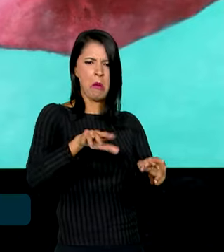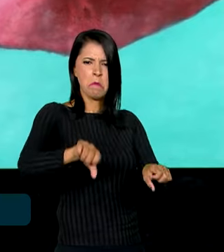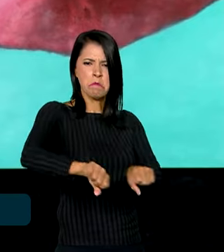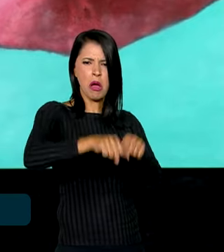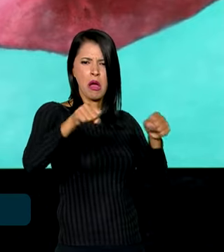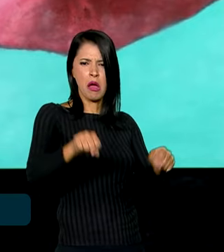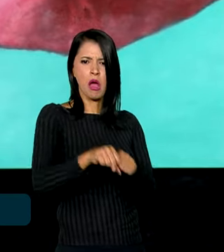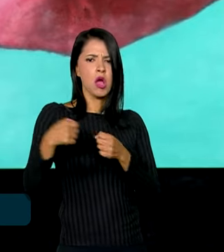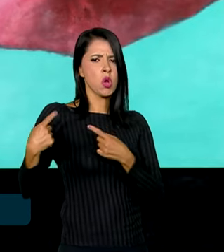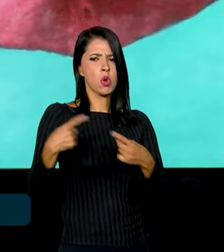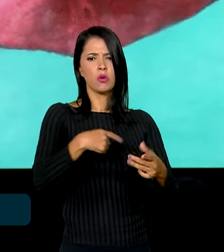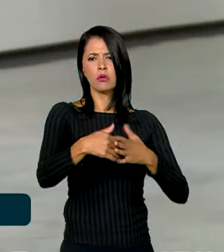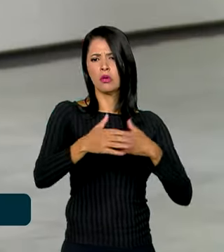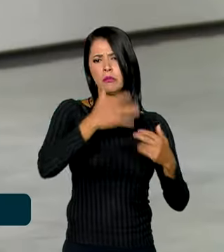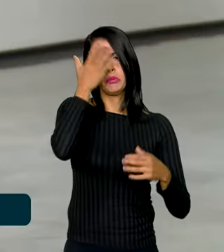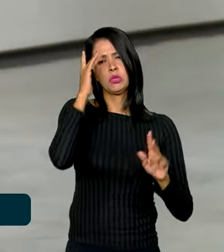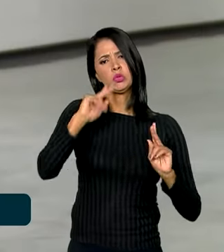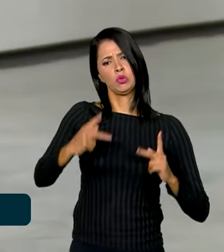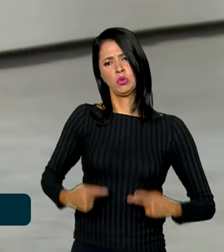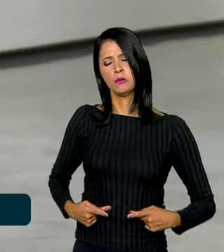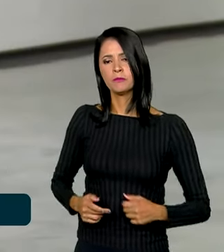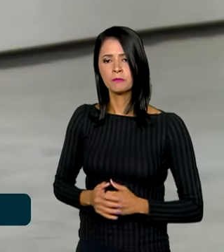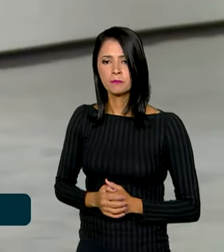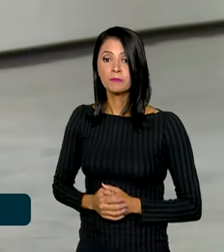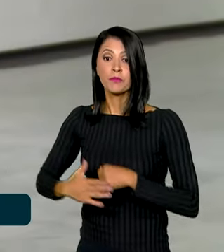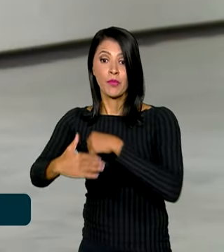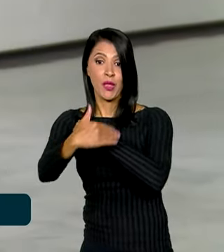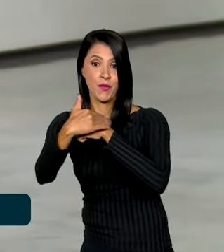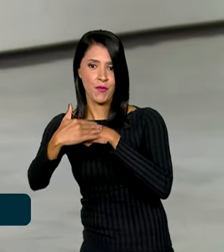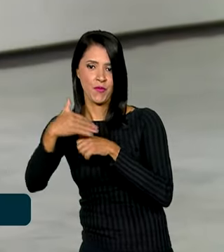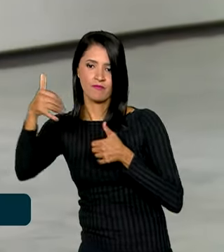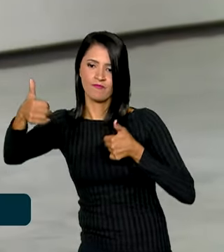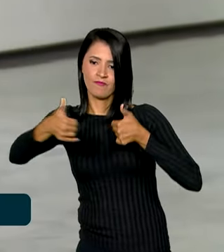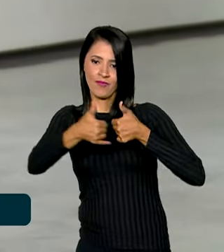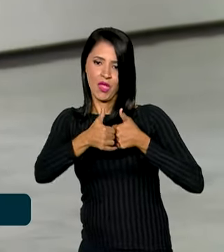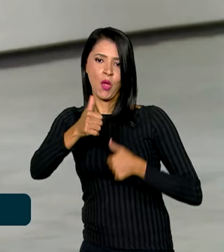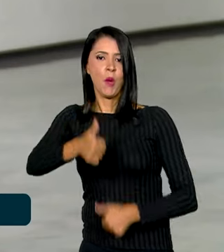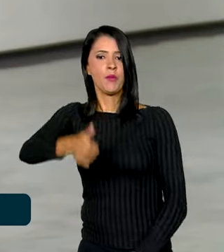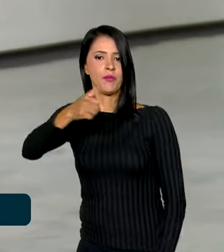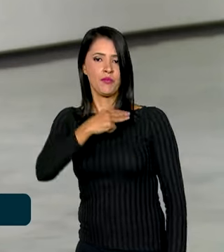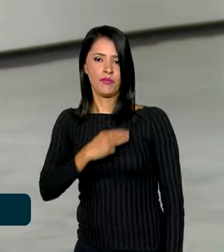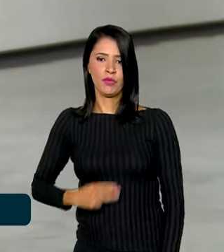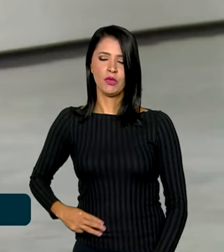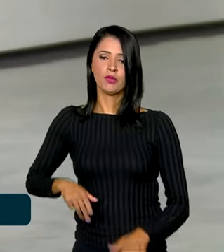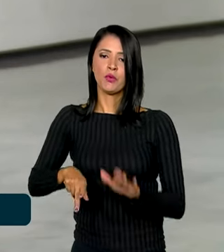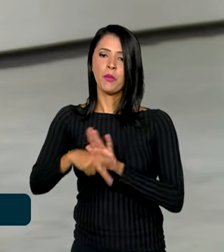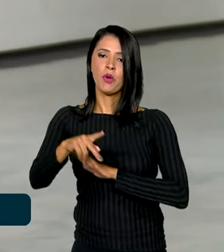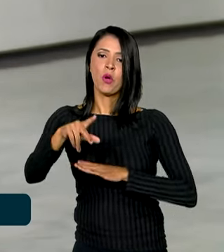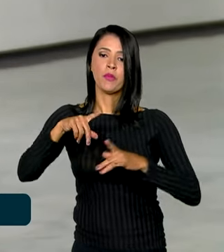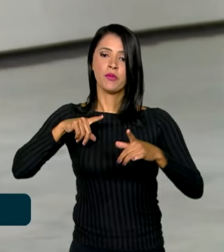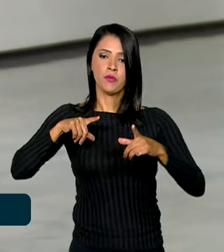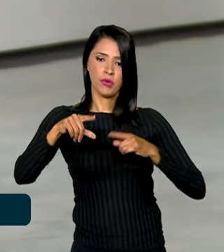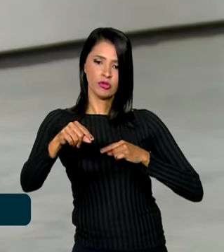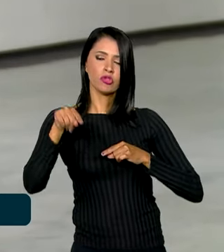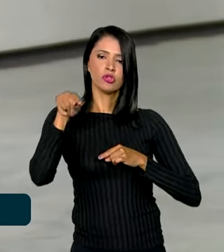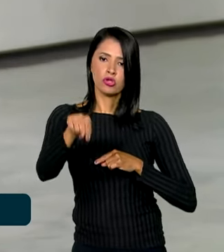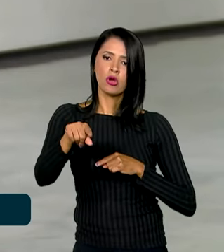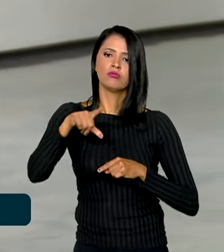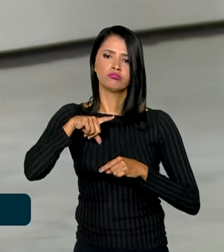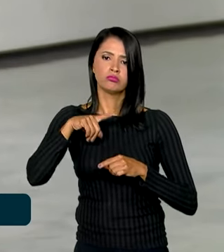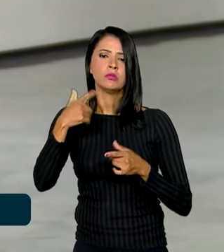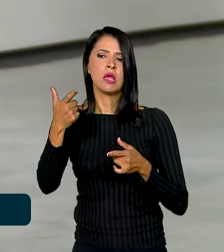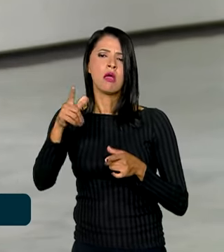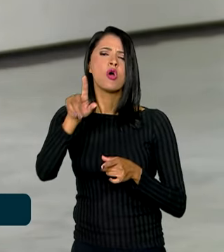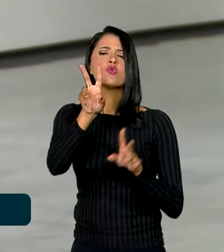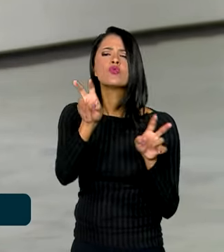qualquer ser humano. Já a conversa por telefone com o primeiro-ministro do Japão, Fumio Kishida, tirou em torno do